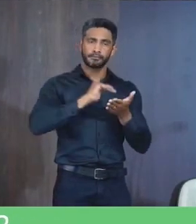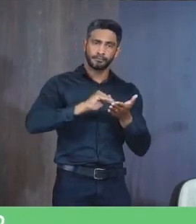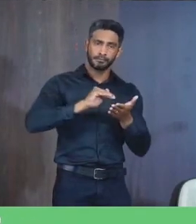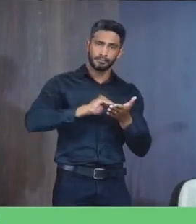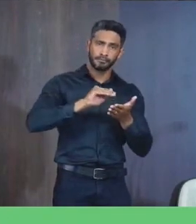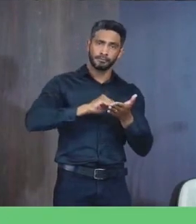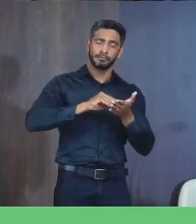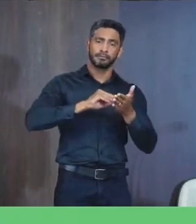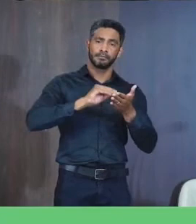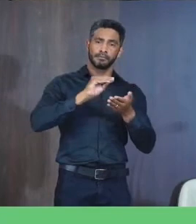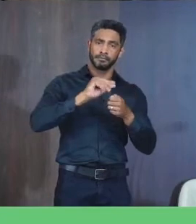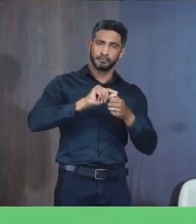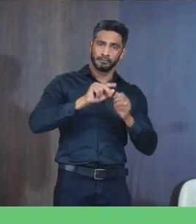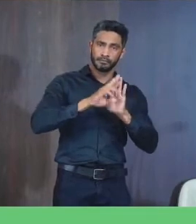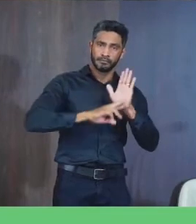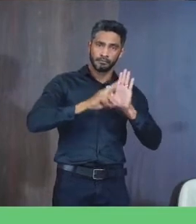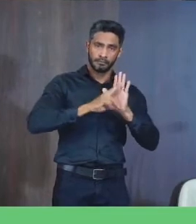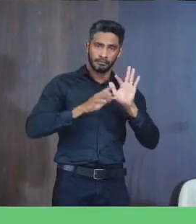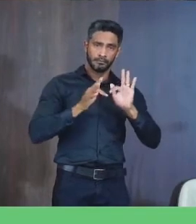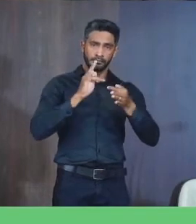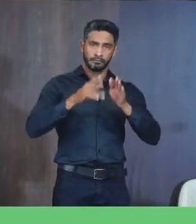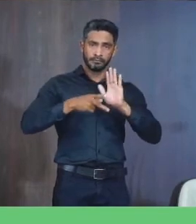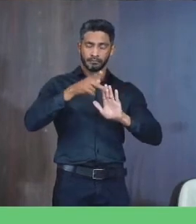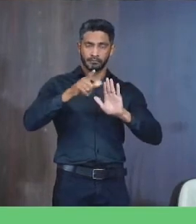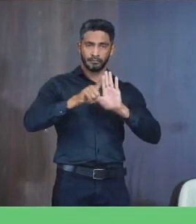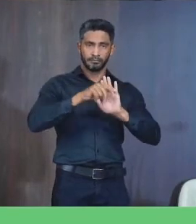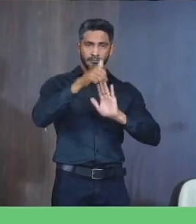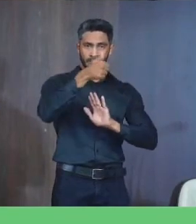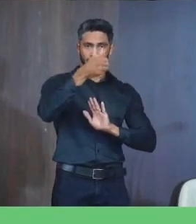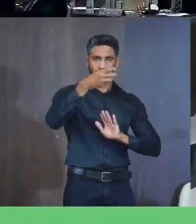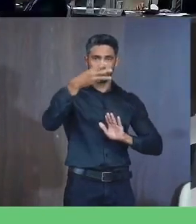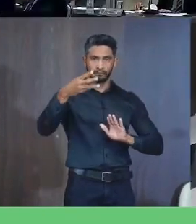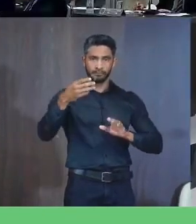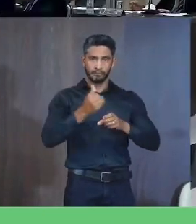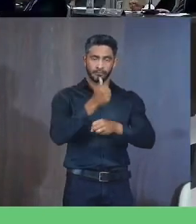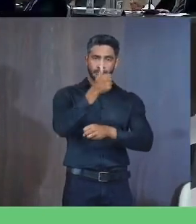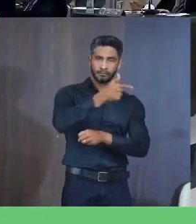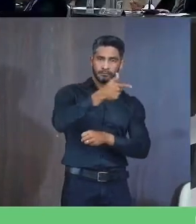secretário Seja realizada a leitura Da redação final Do projeto de lei 133 2022